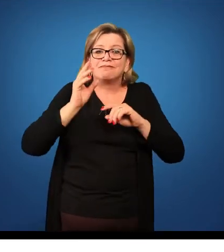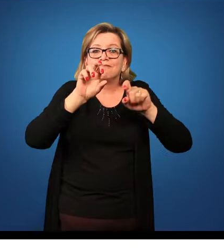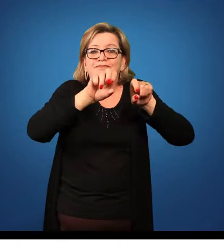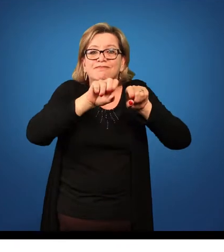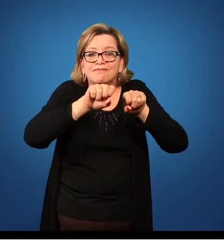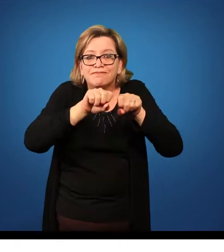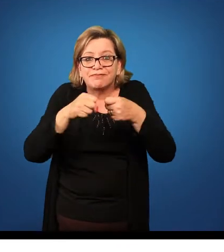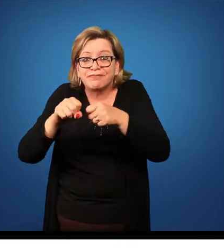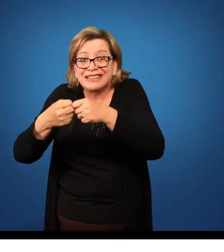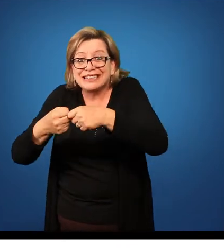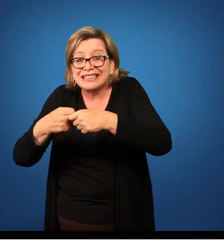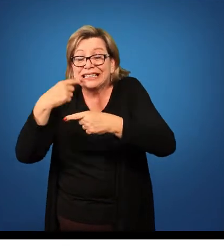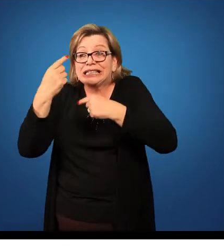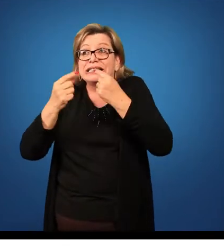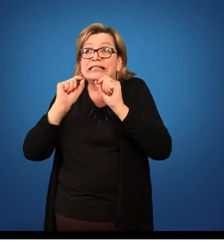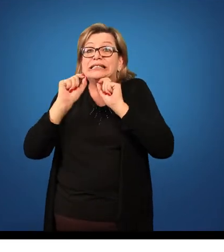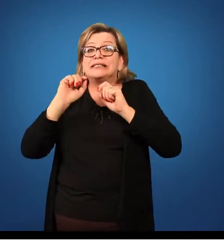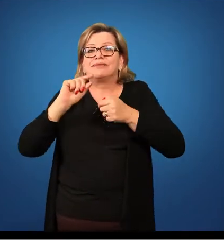funcionar.